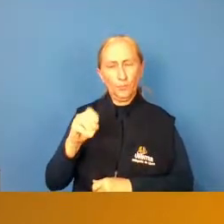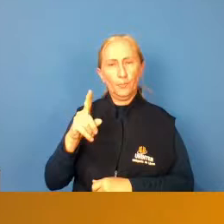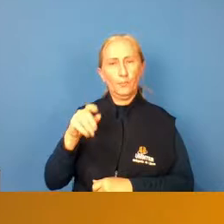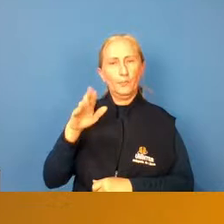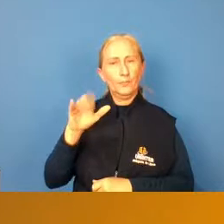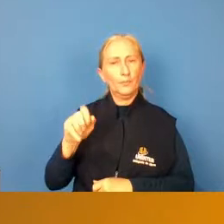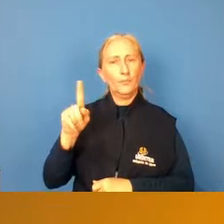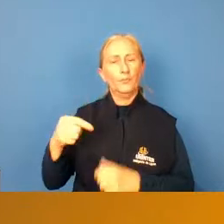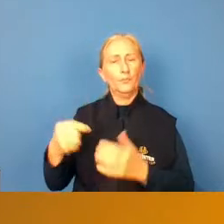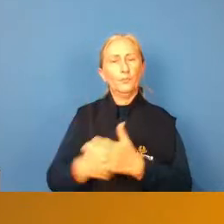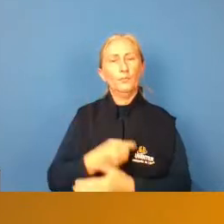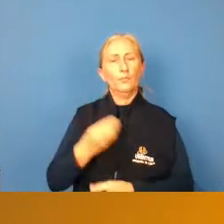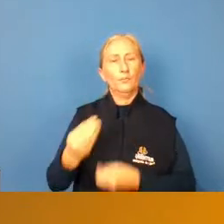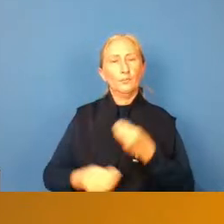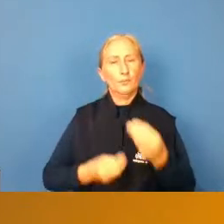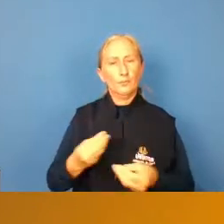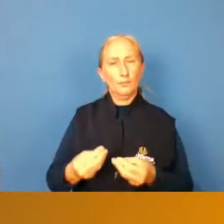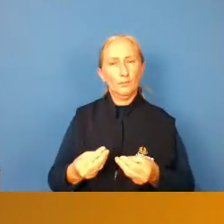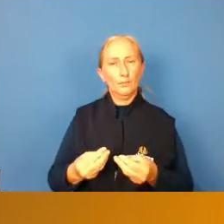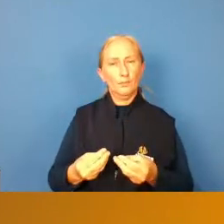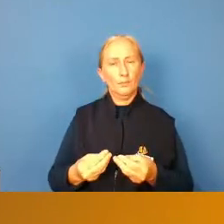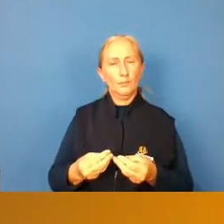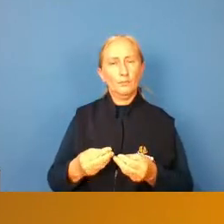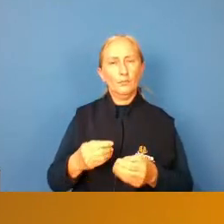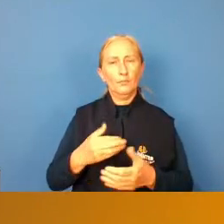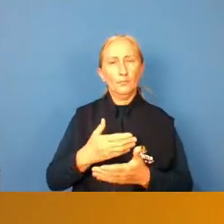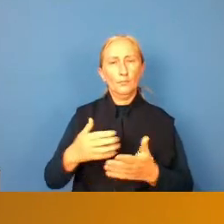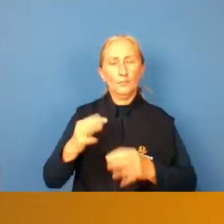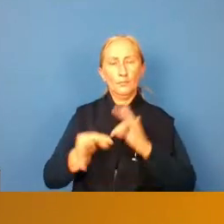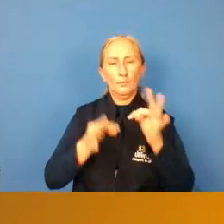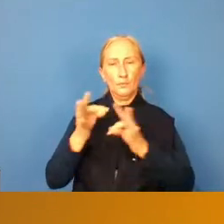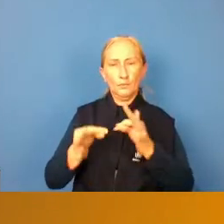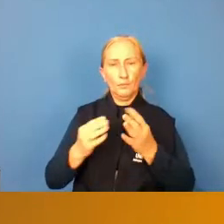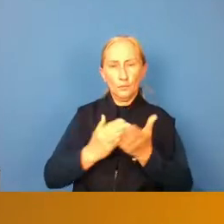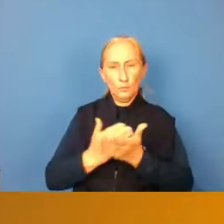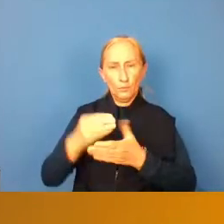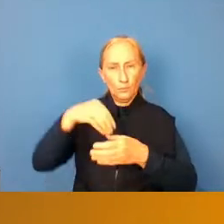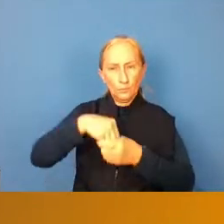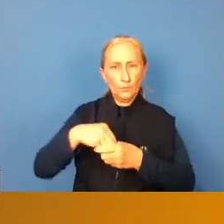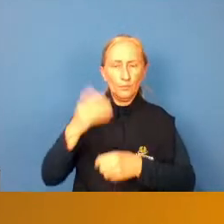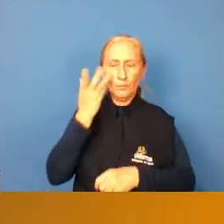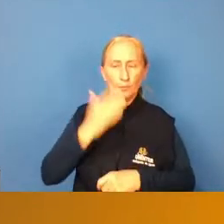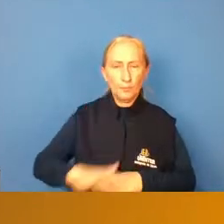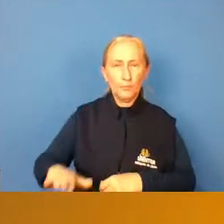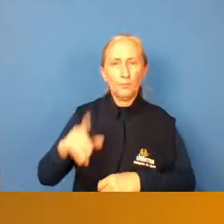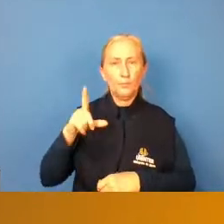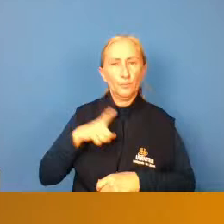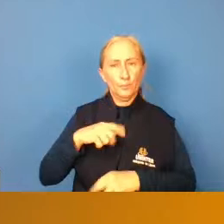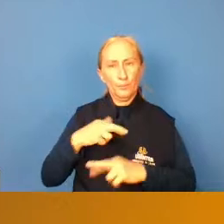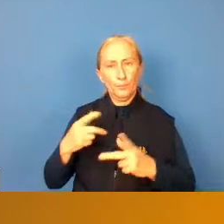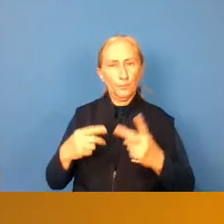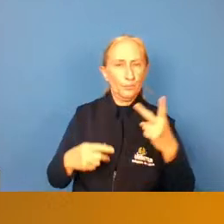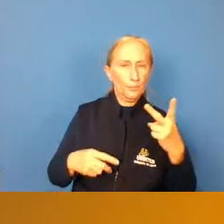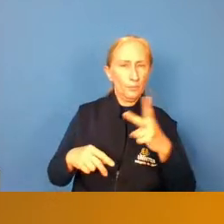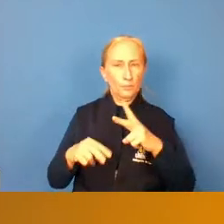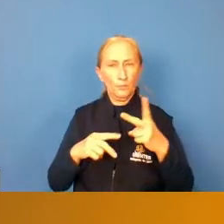que ele perguntou se o excesso da tecnologia introduzido precoce em crianças aí teve mais umas duas